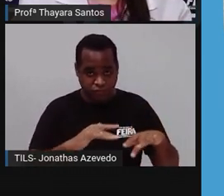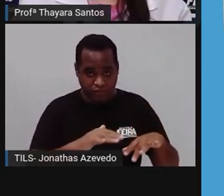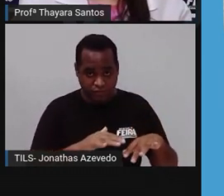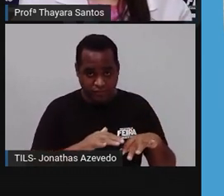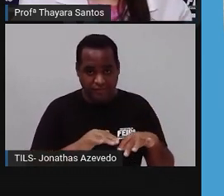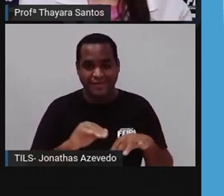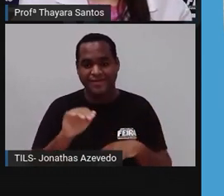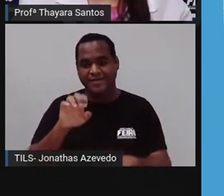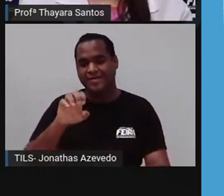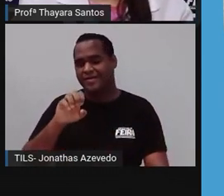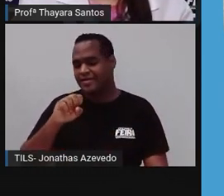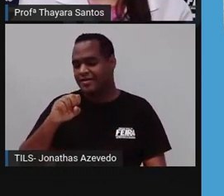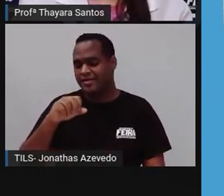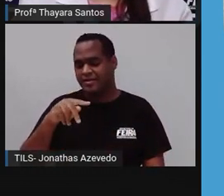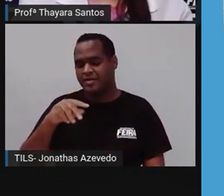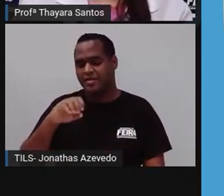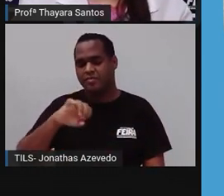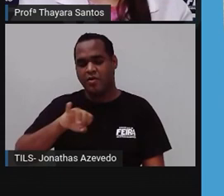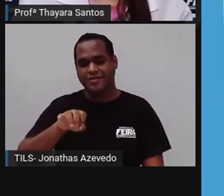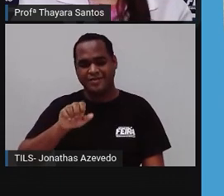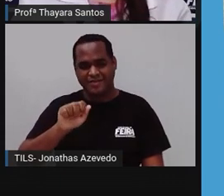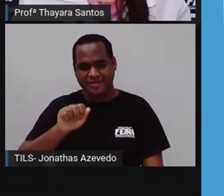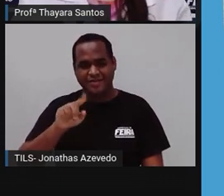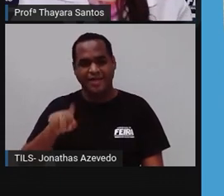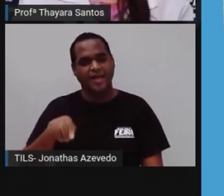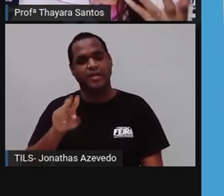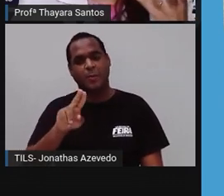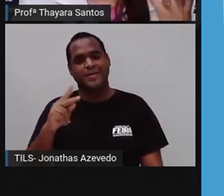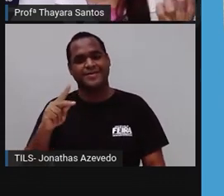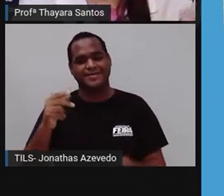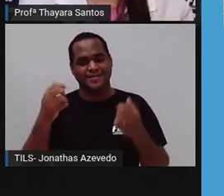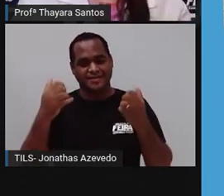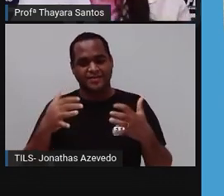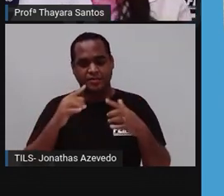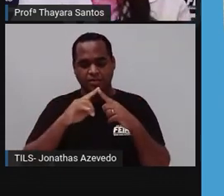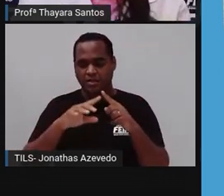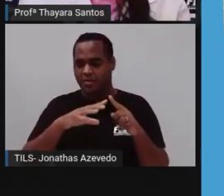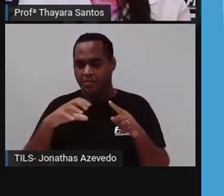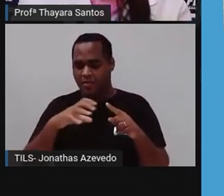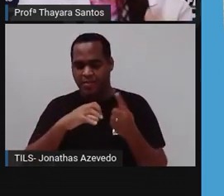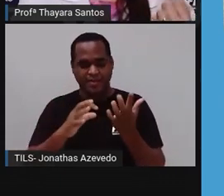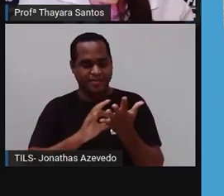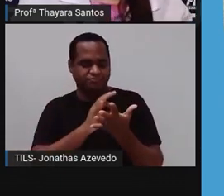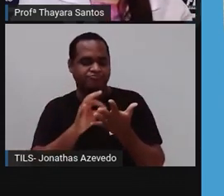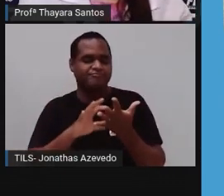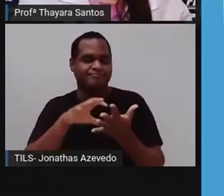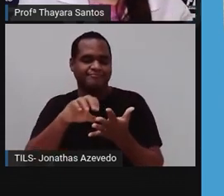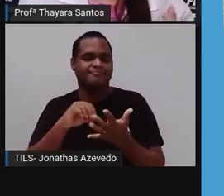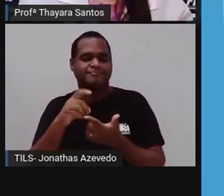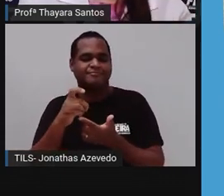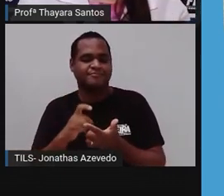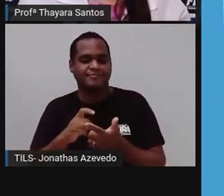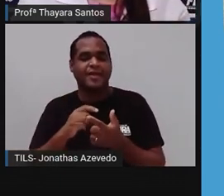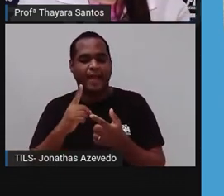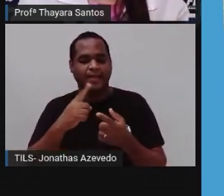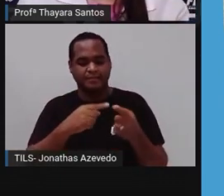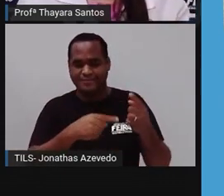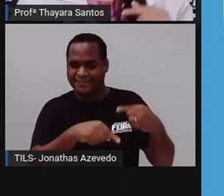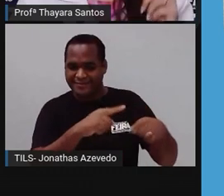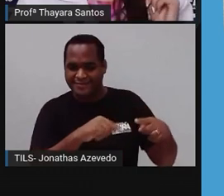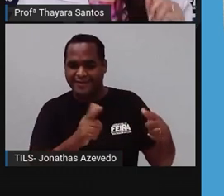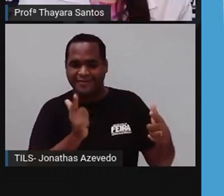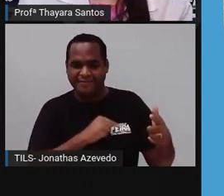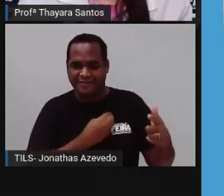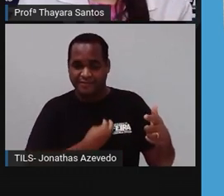a gente chama de espongiocele, as células que estão aqui na espongiocele conseguem absorver esse oxigênio para que o organismo continue vivendo ali.